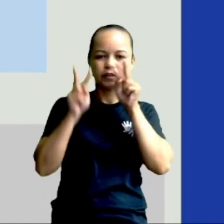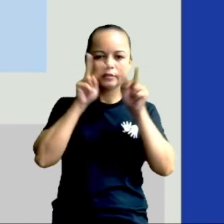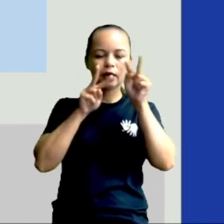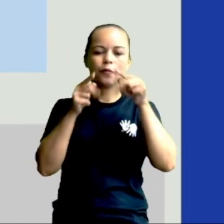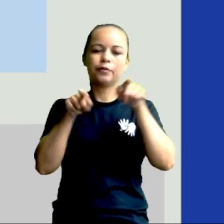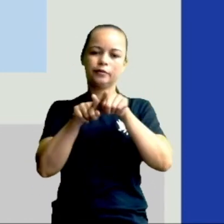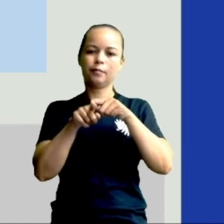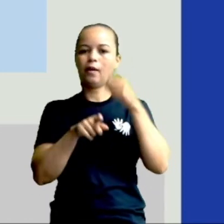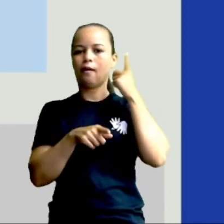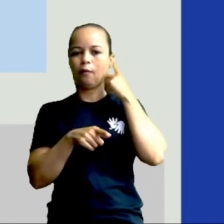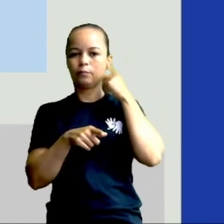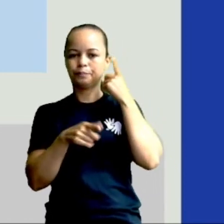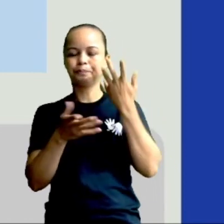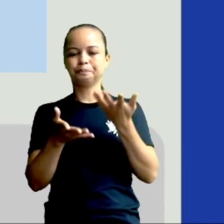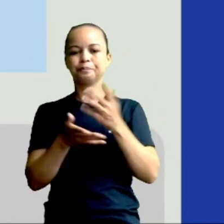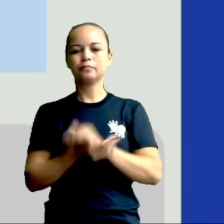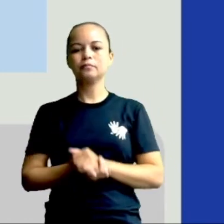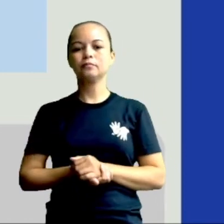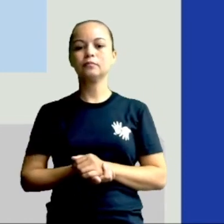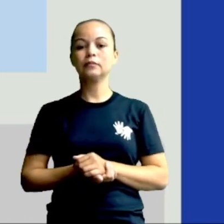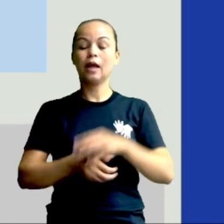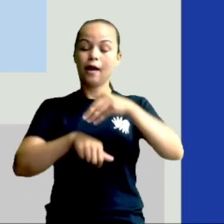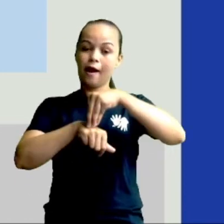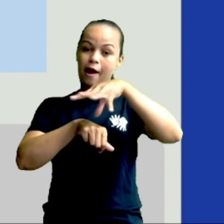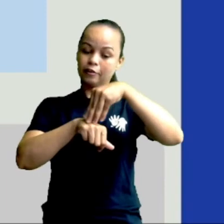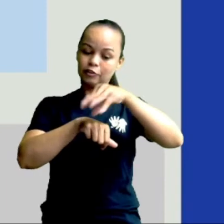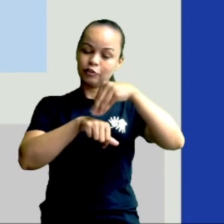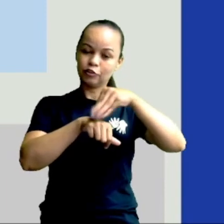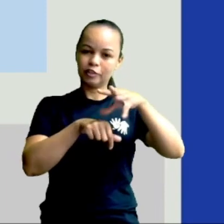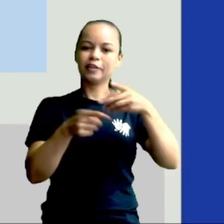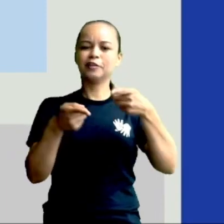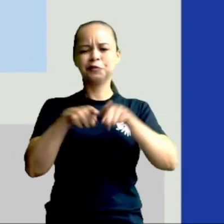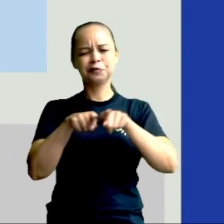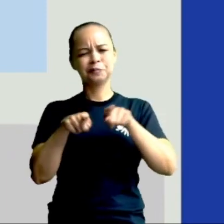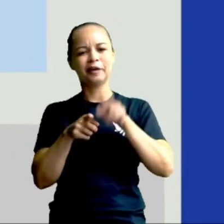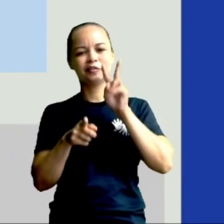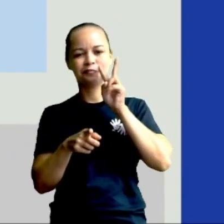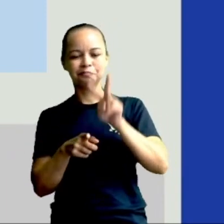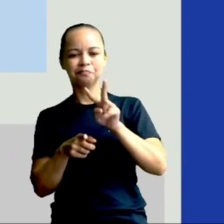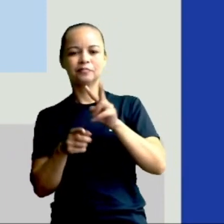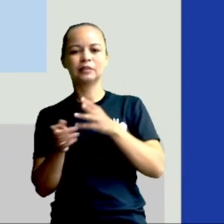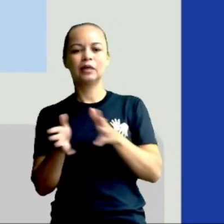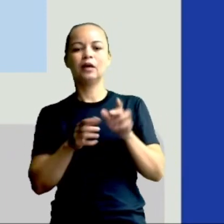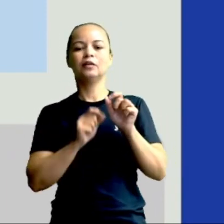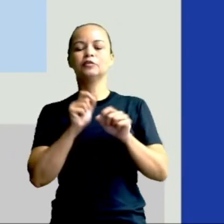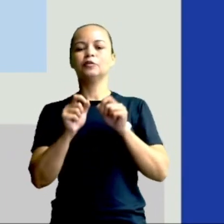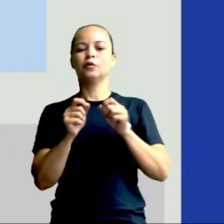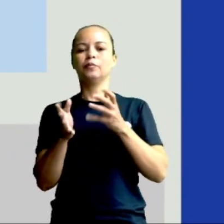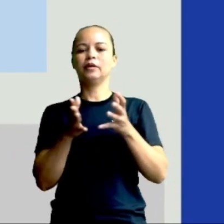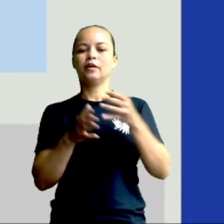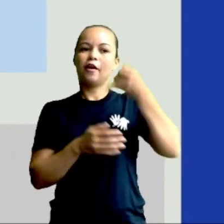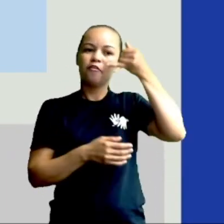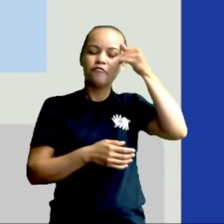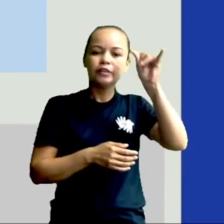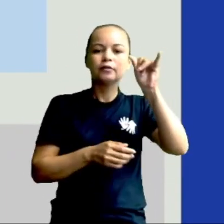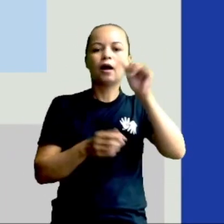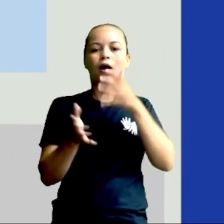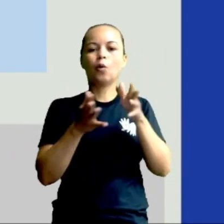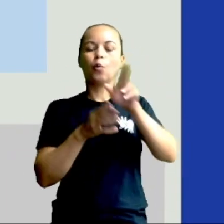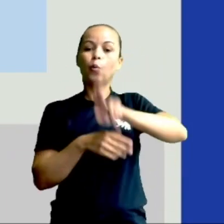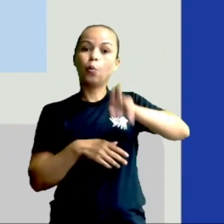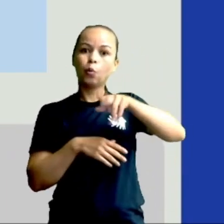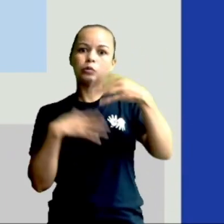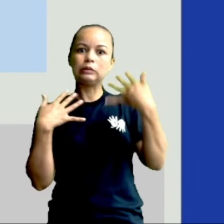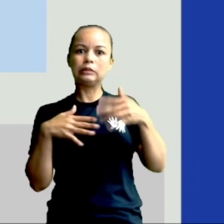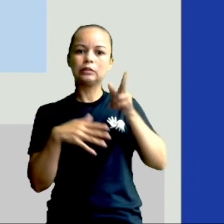à nossa audição. E aí as dicas, né? Vimos algumas dicas para evitar o uso excessivo desses